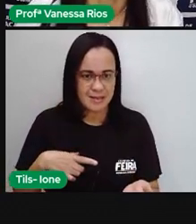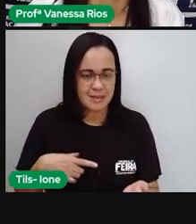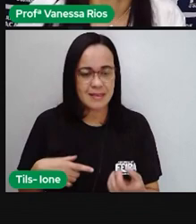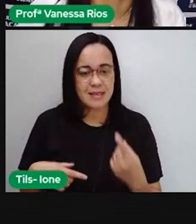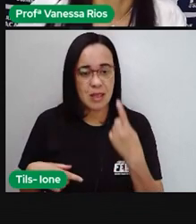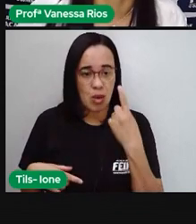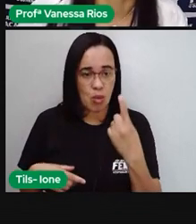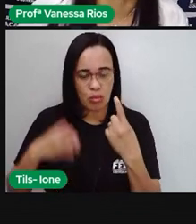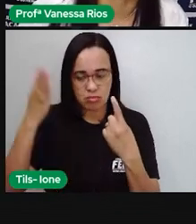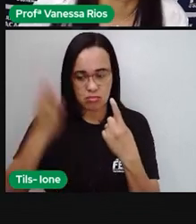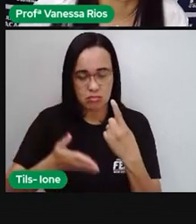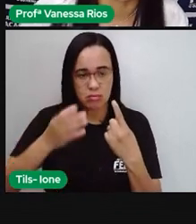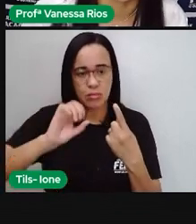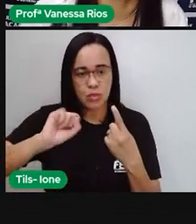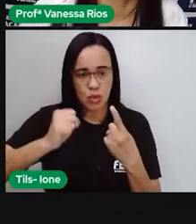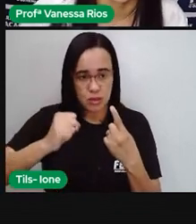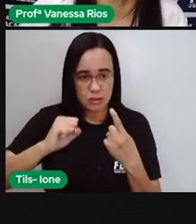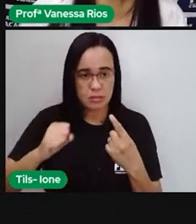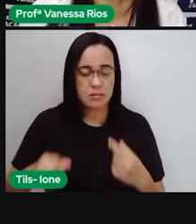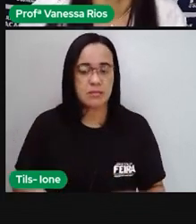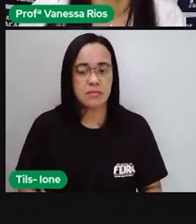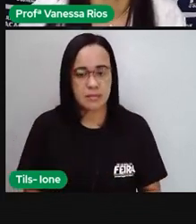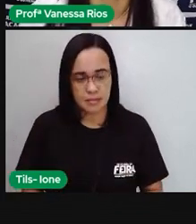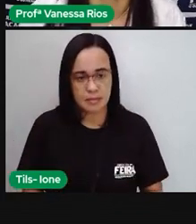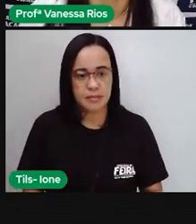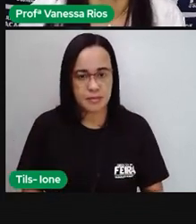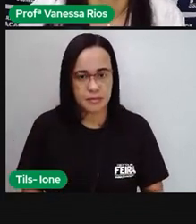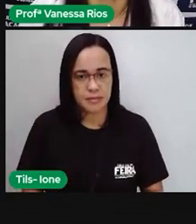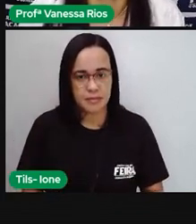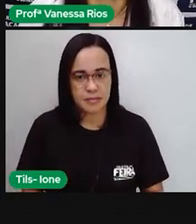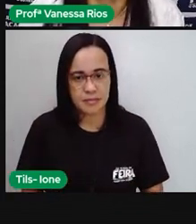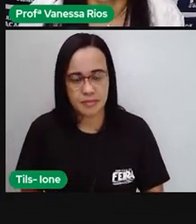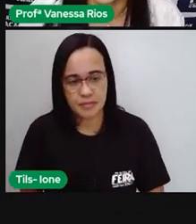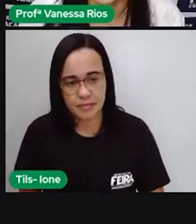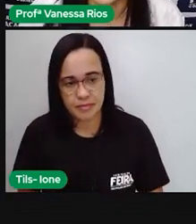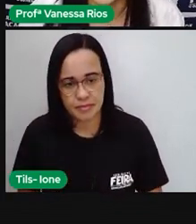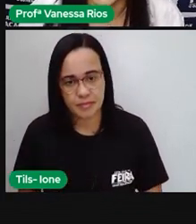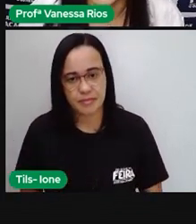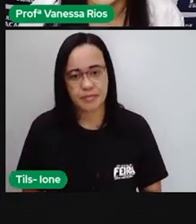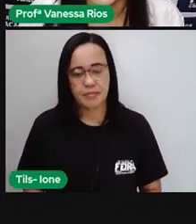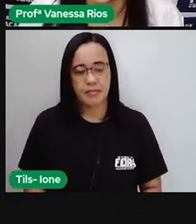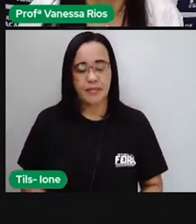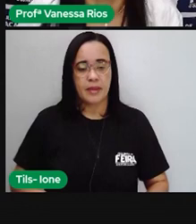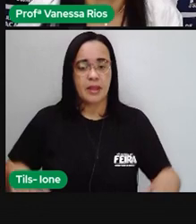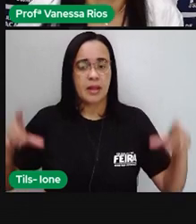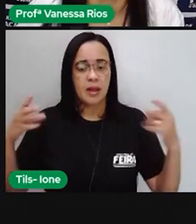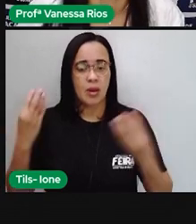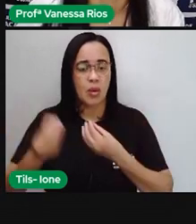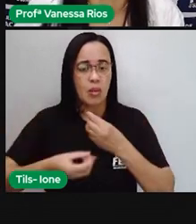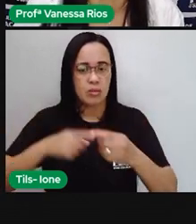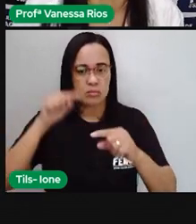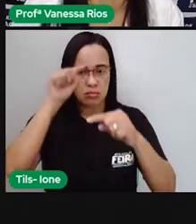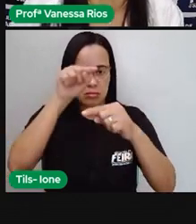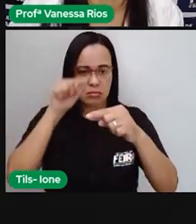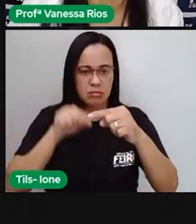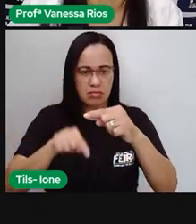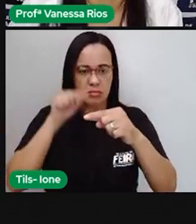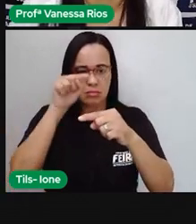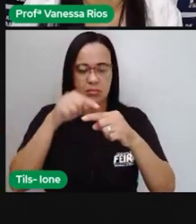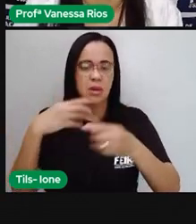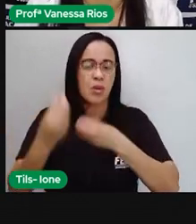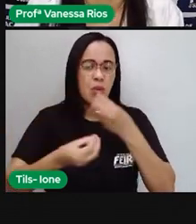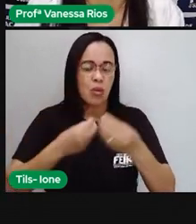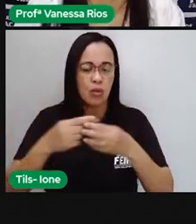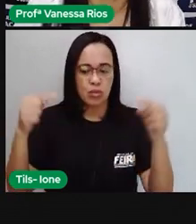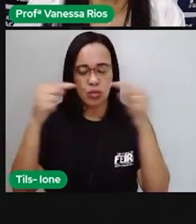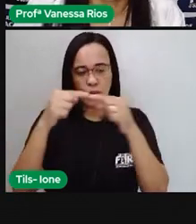um oitavo da pizza. A Pro colocou essa fração pra simbolizar justamente essa divisão, né?